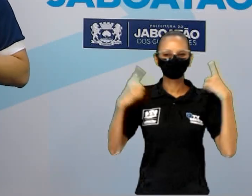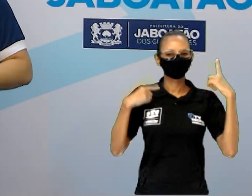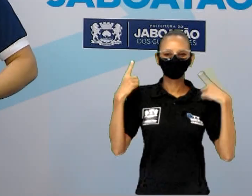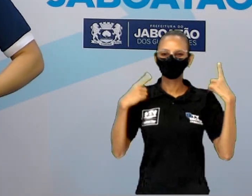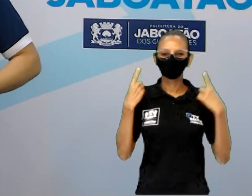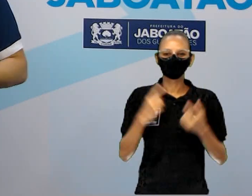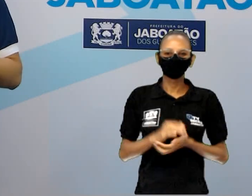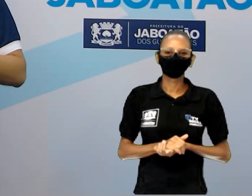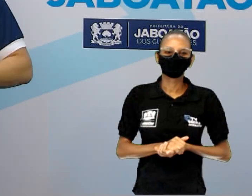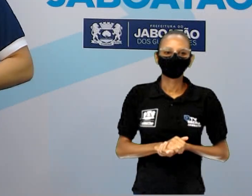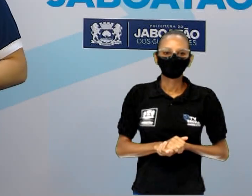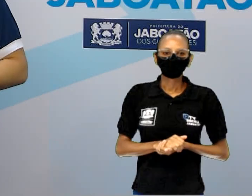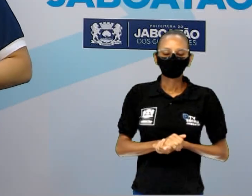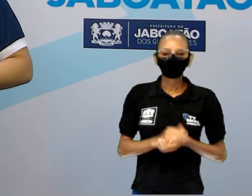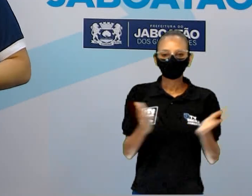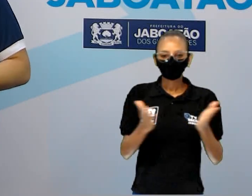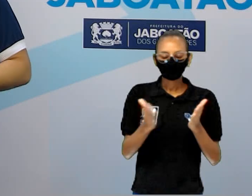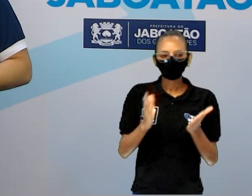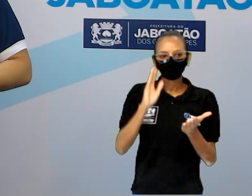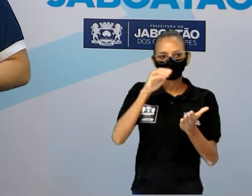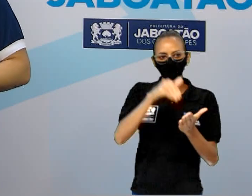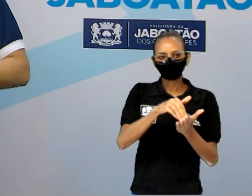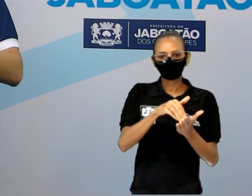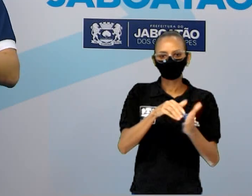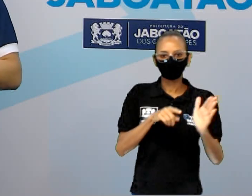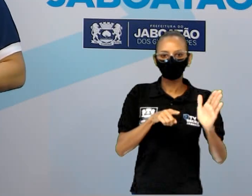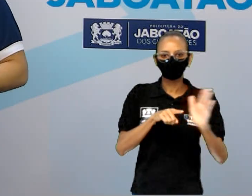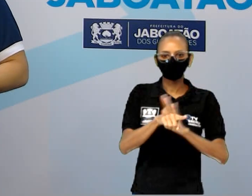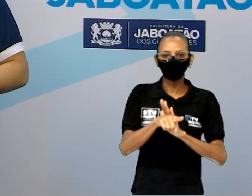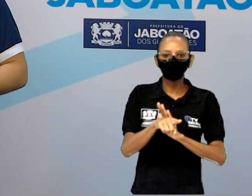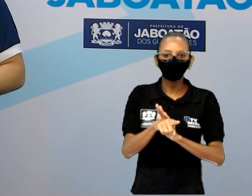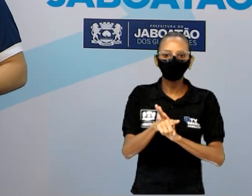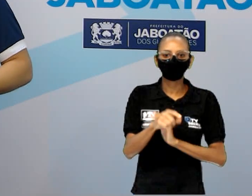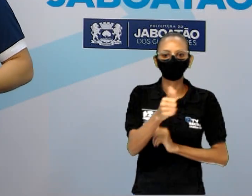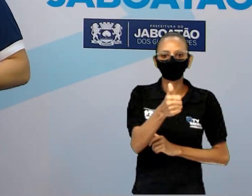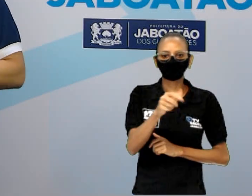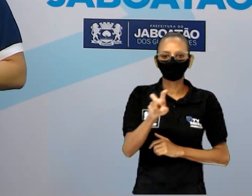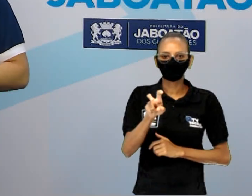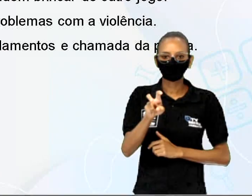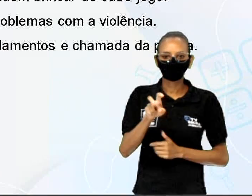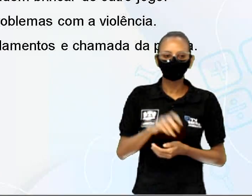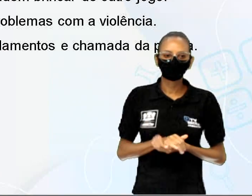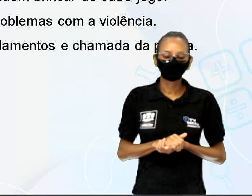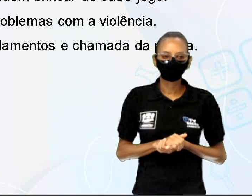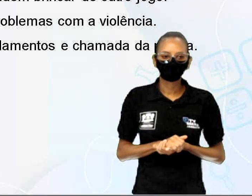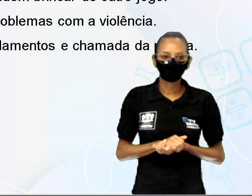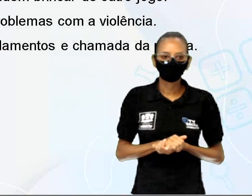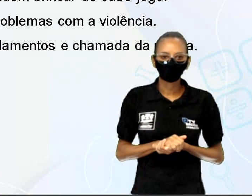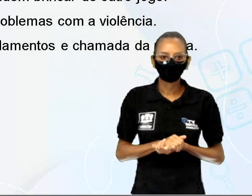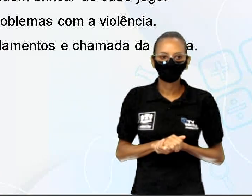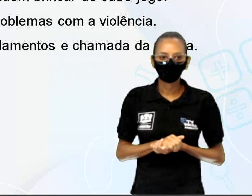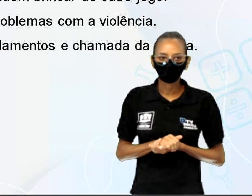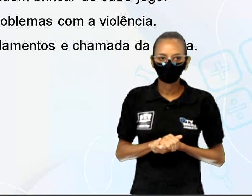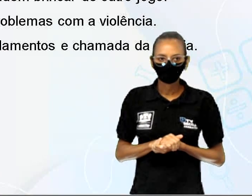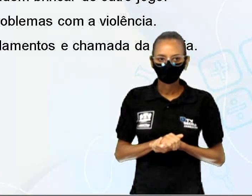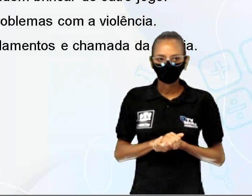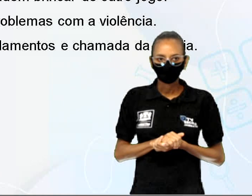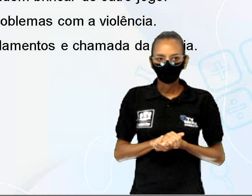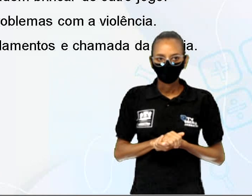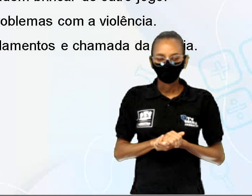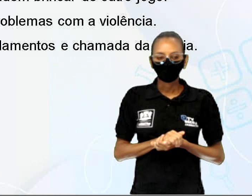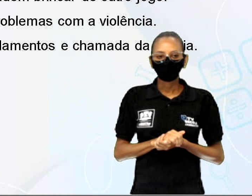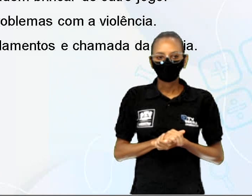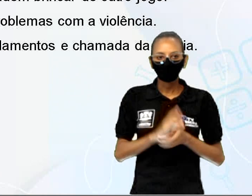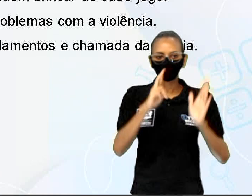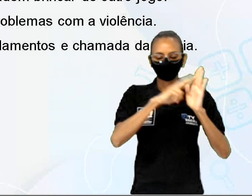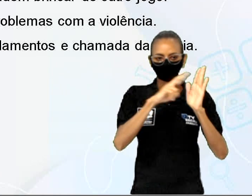e aí para a gente fechar a nossa aula de hoje o nosso momento aqui do capítulo 3 vamos para a questão número 15 que diz o seguinte a respeito